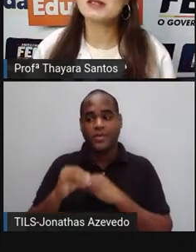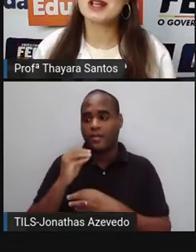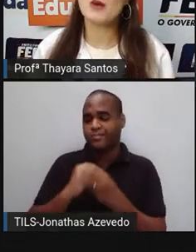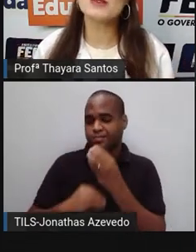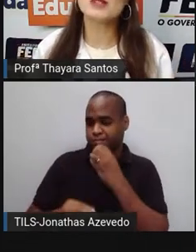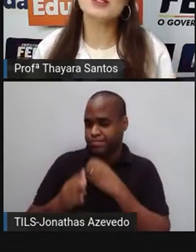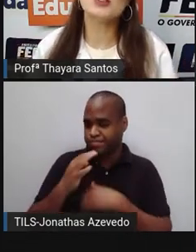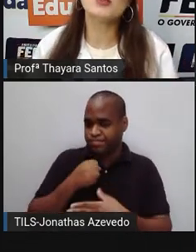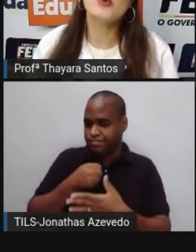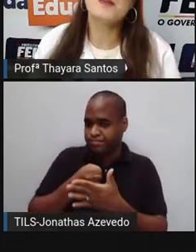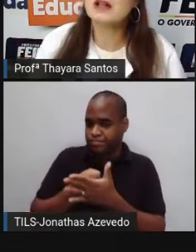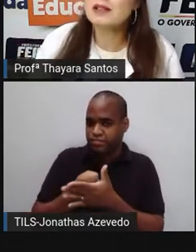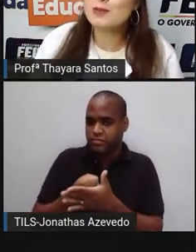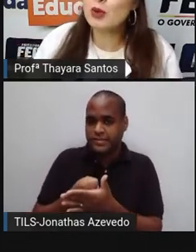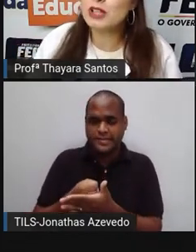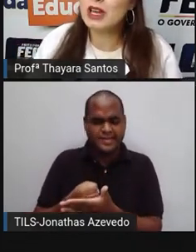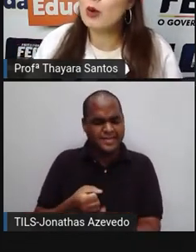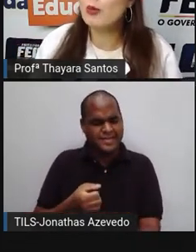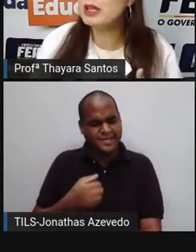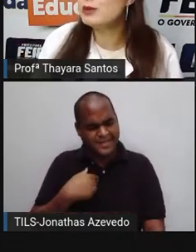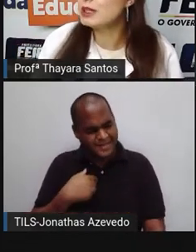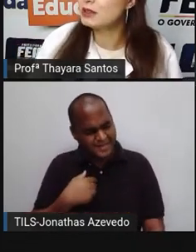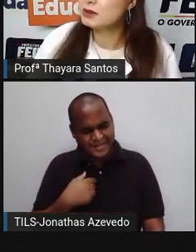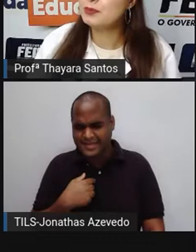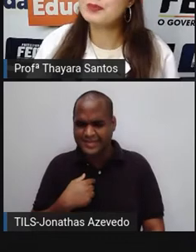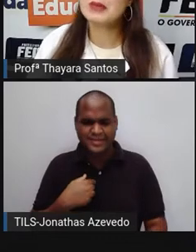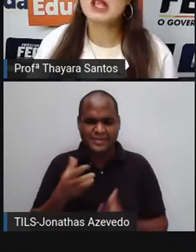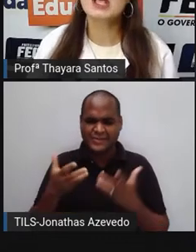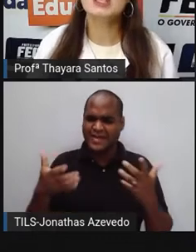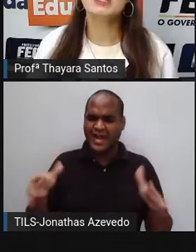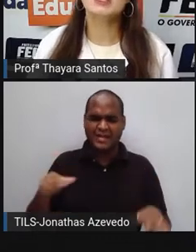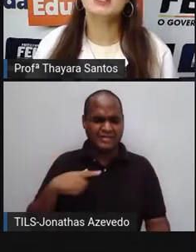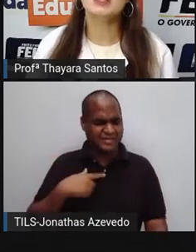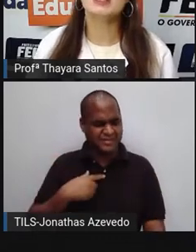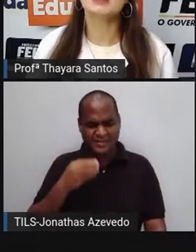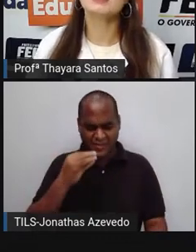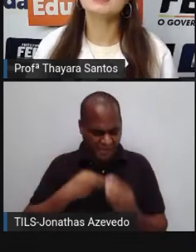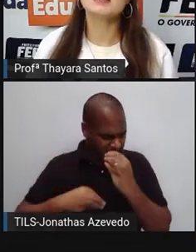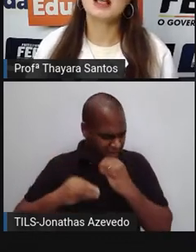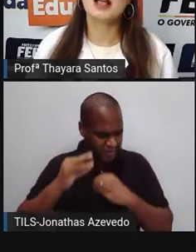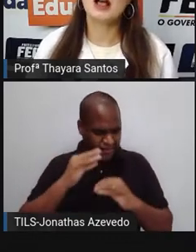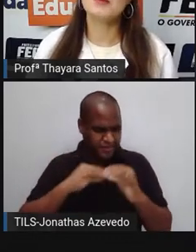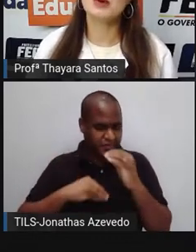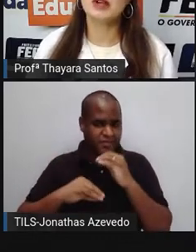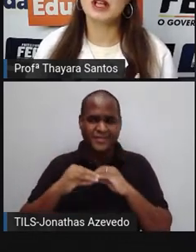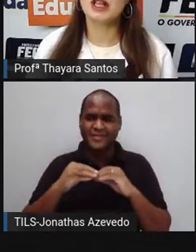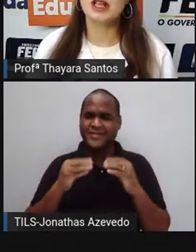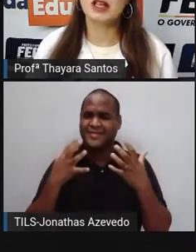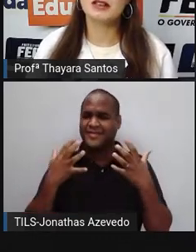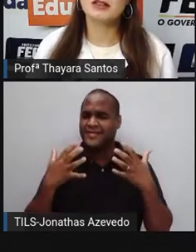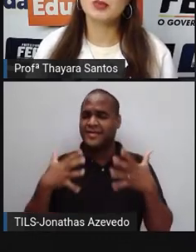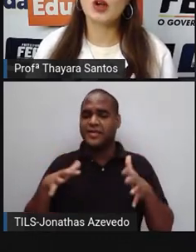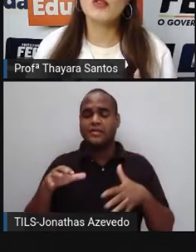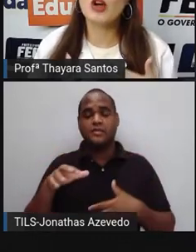comem, elas acabam se sentindo culpadas por terem comido tanto. E elas acabam